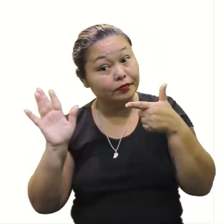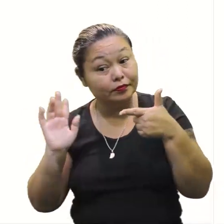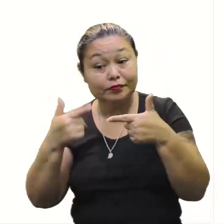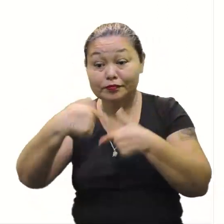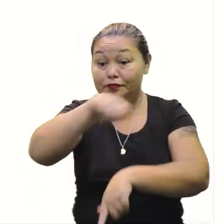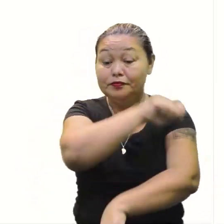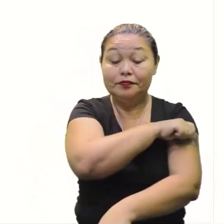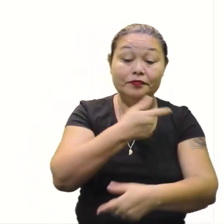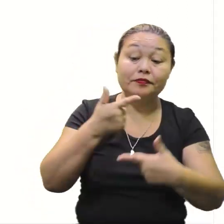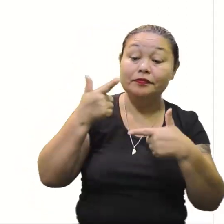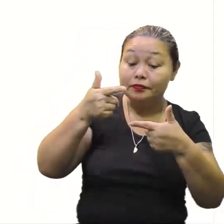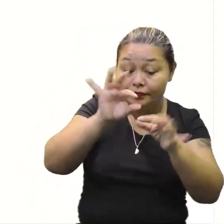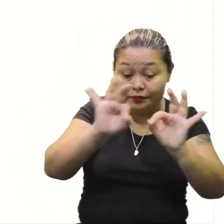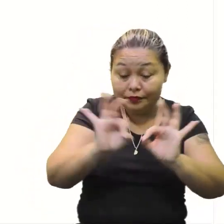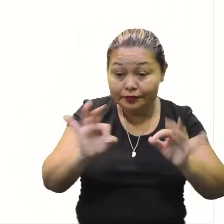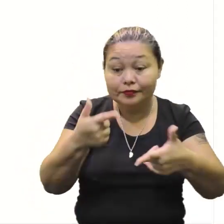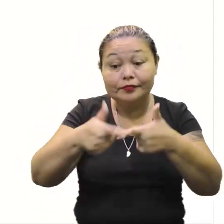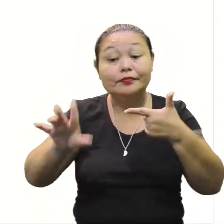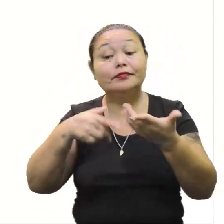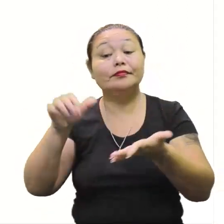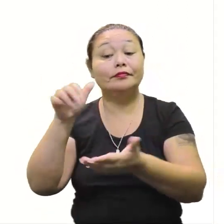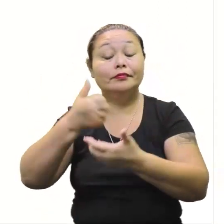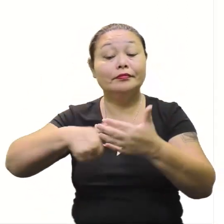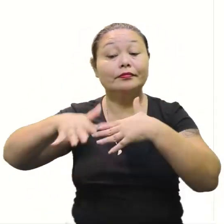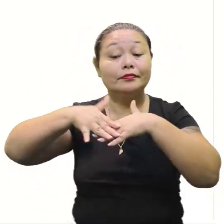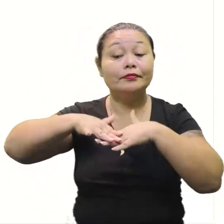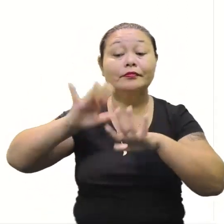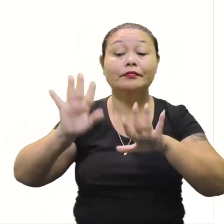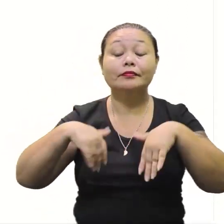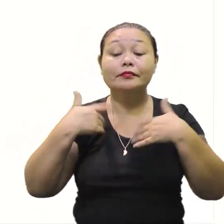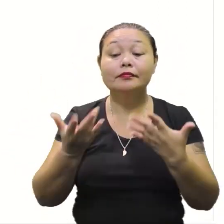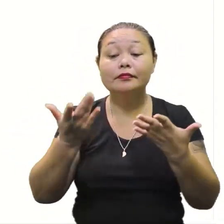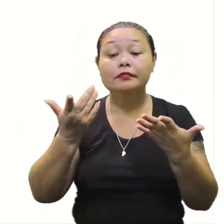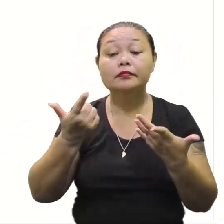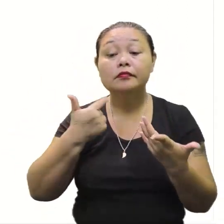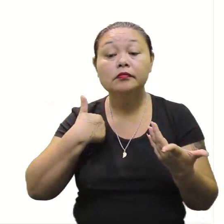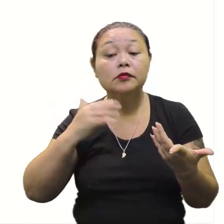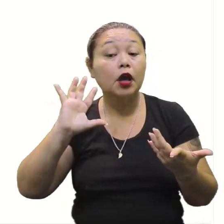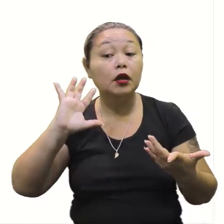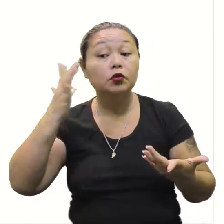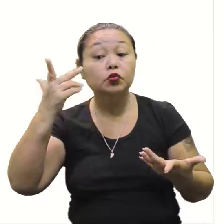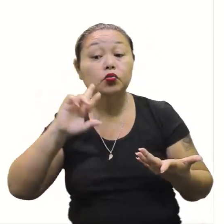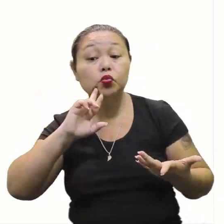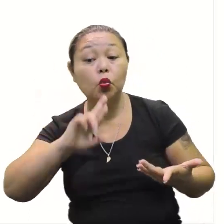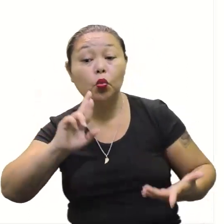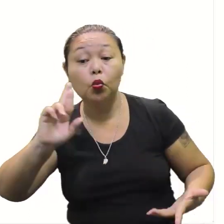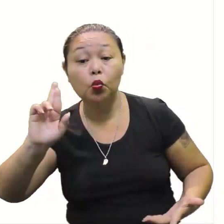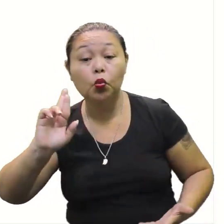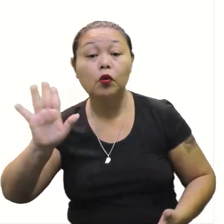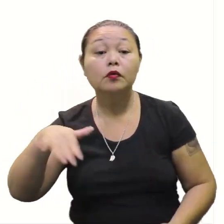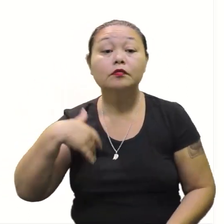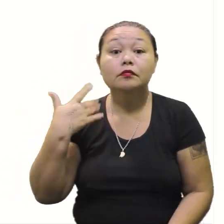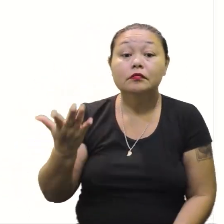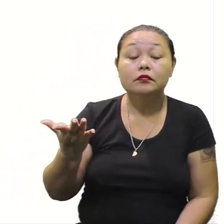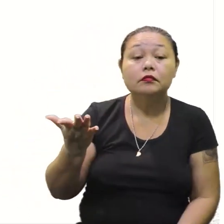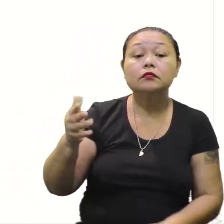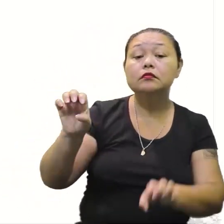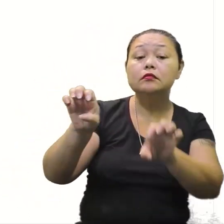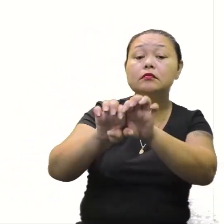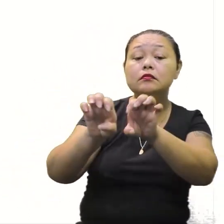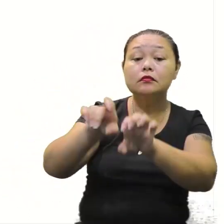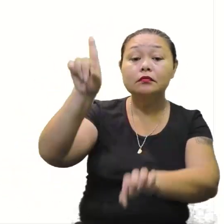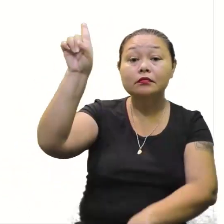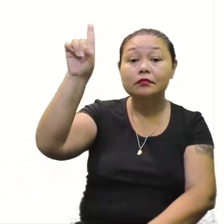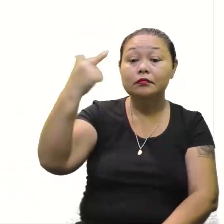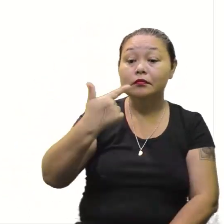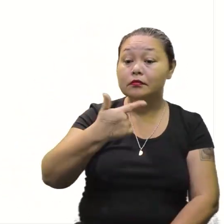dos alunos de matemática. Vamos resolver problema. Então, a gente quer soluções, né? E, claro, e aí? Equação